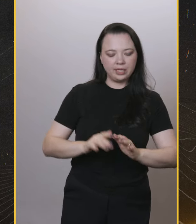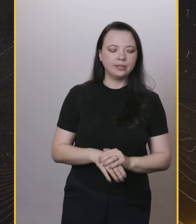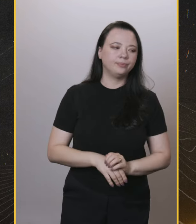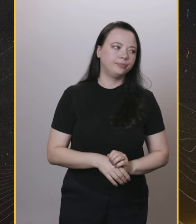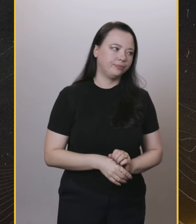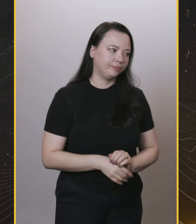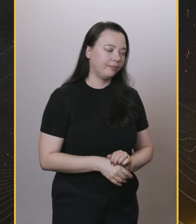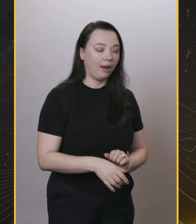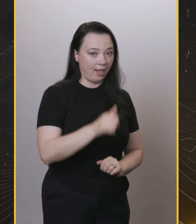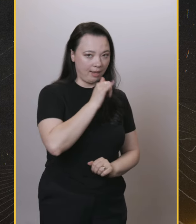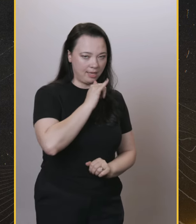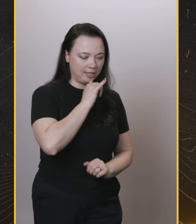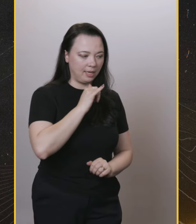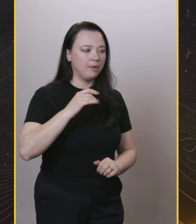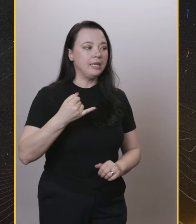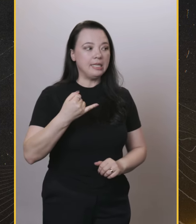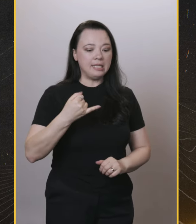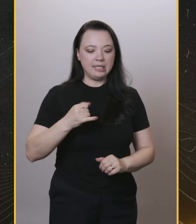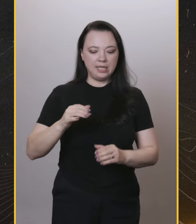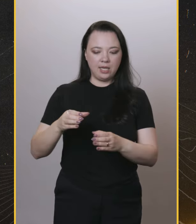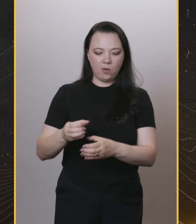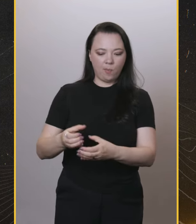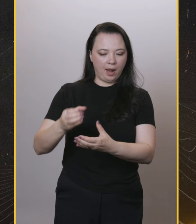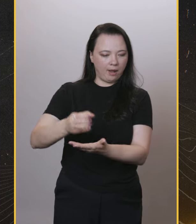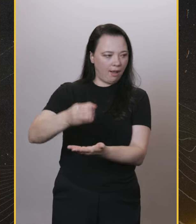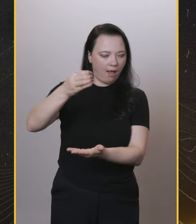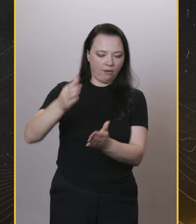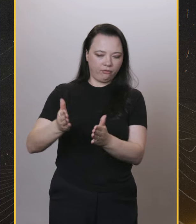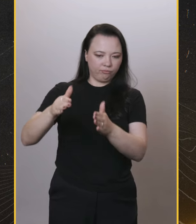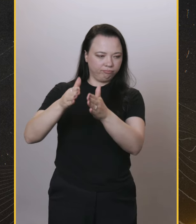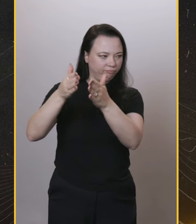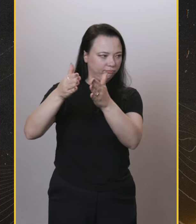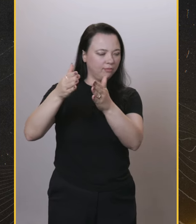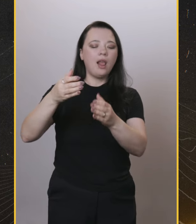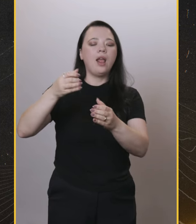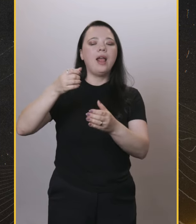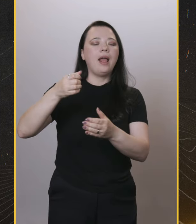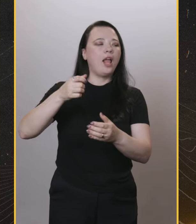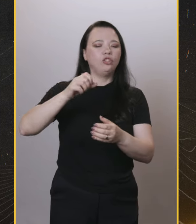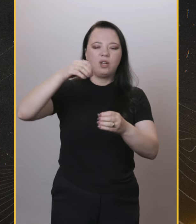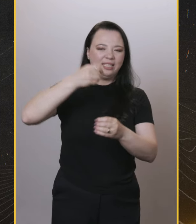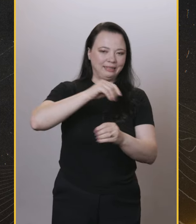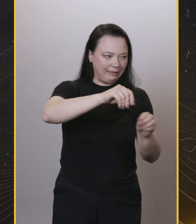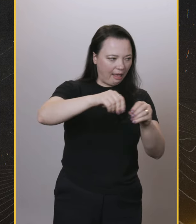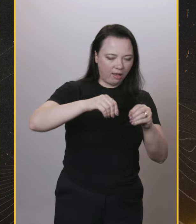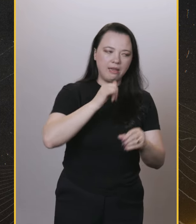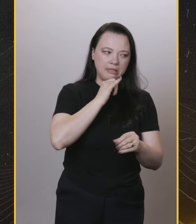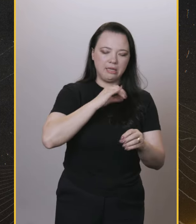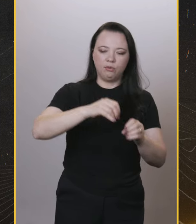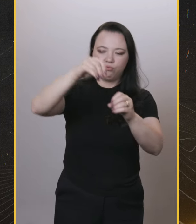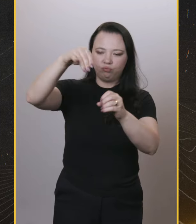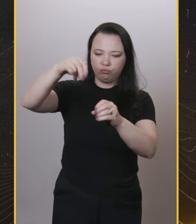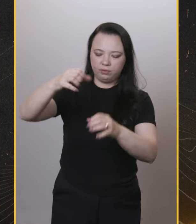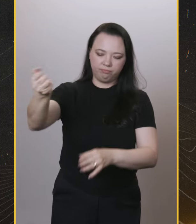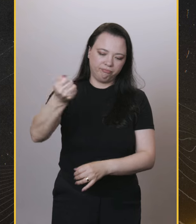um espaço para manobra talvez ali interessante, pelo tanto de... Igor, o seguinte, se eu